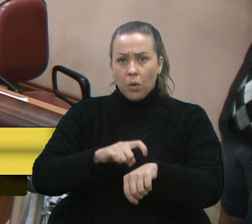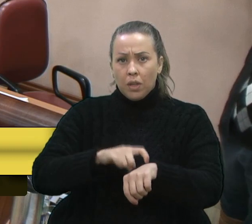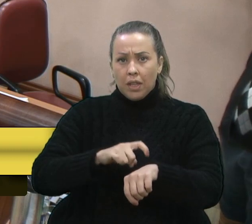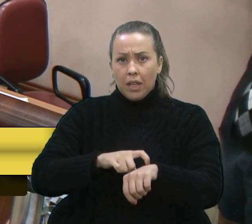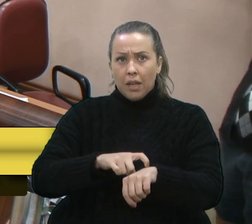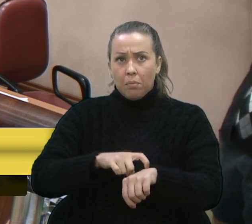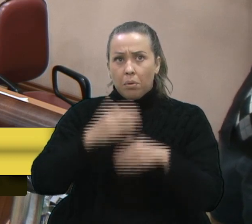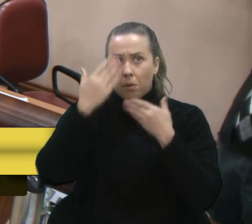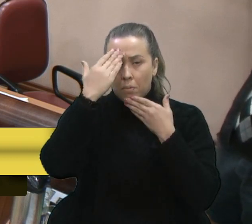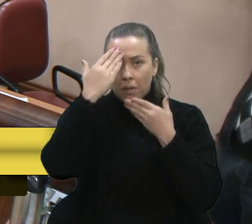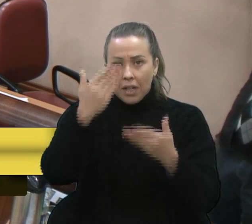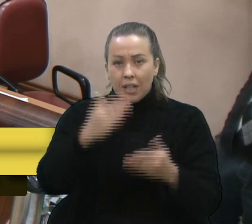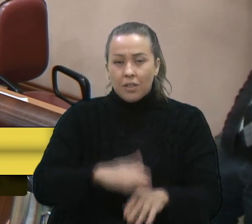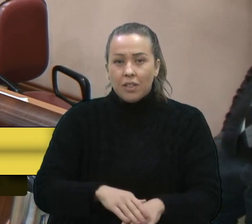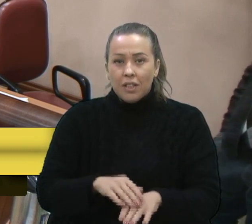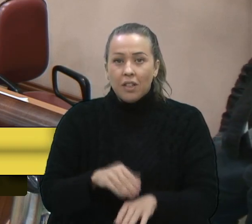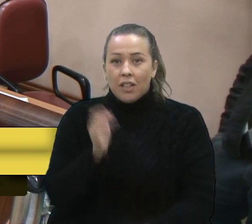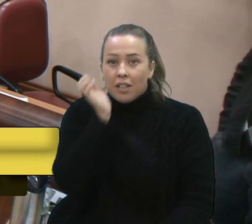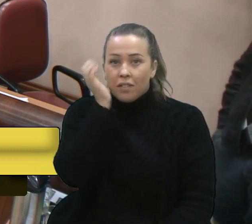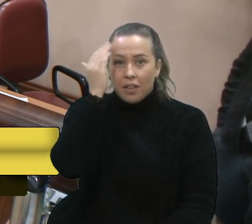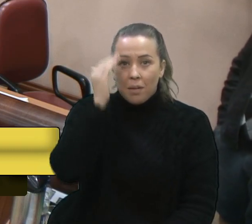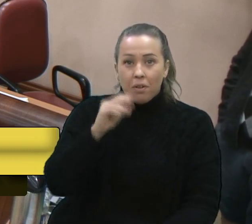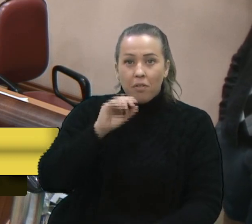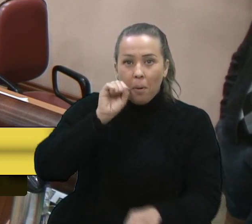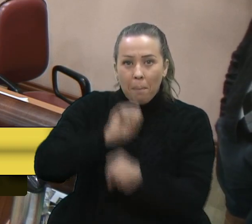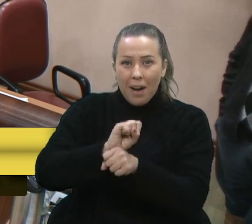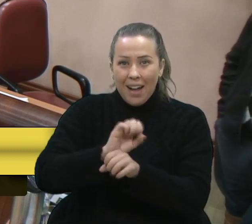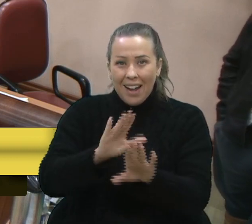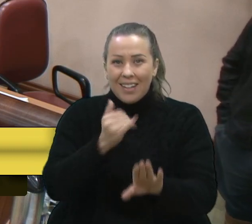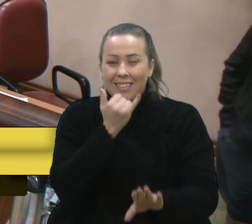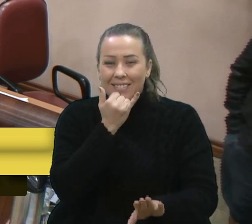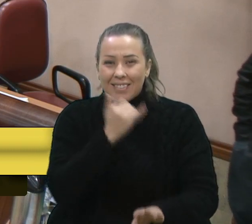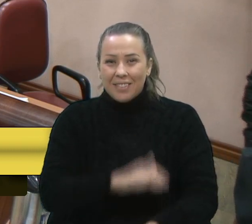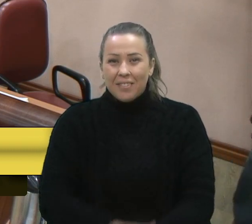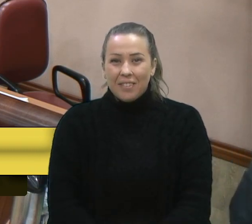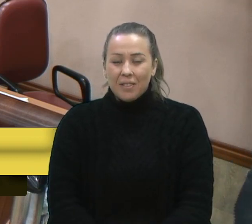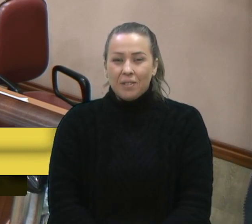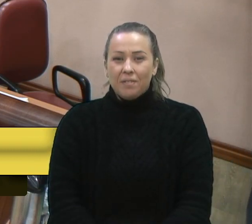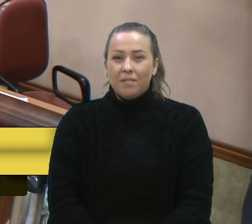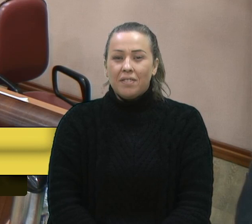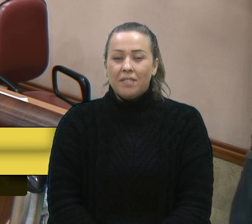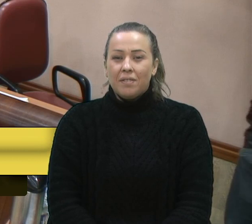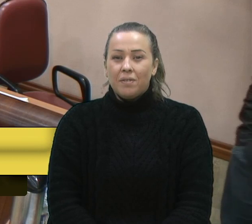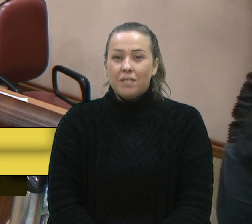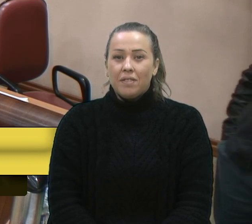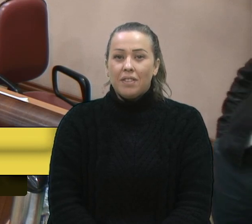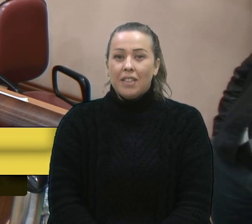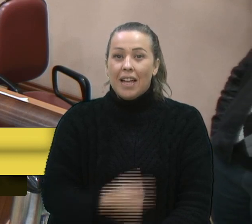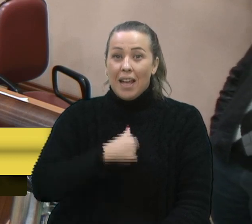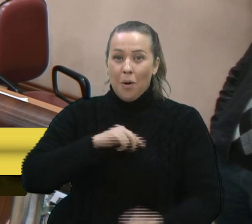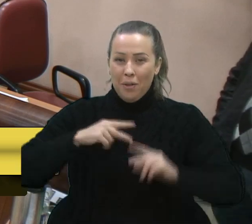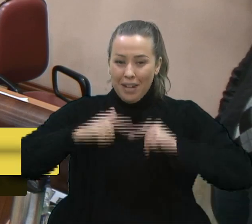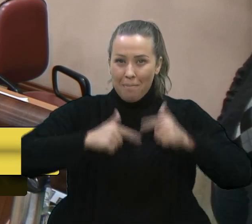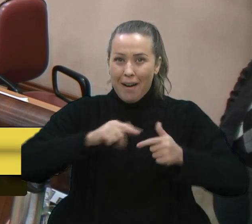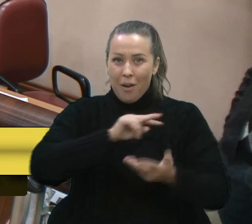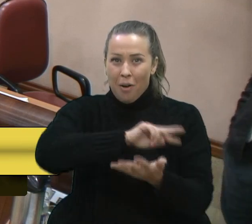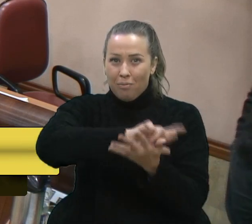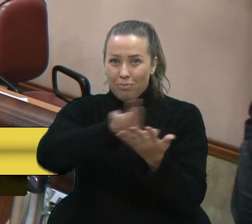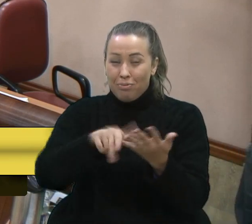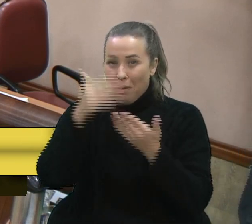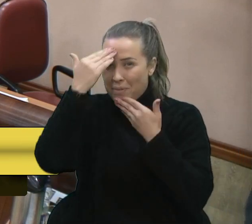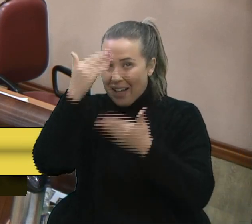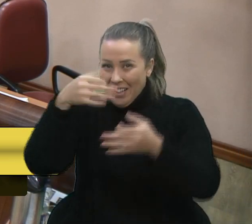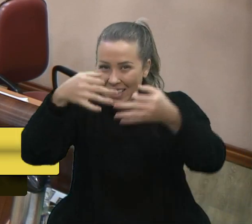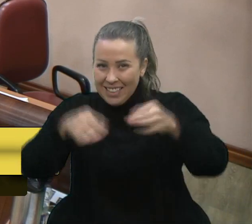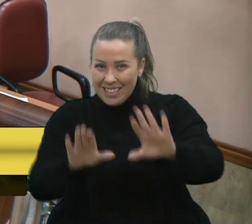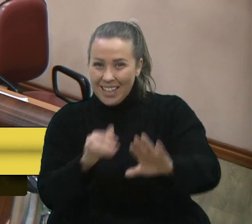Muito obrigada, ainda estamos no Felipe, vou pausar. Muito obrigada. Gente, aqui a função tripla é difícil. Muito obrigada, vereadora. Agora